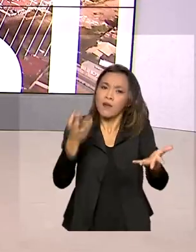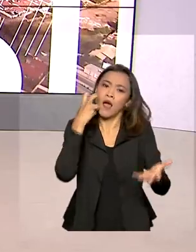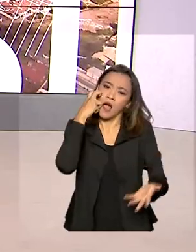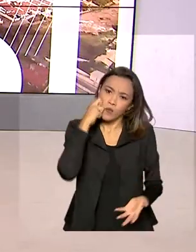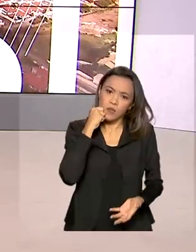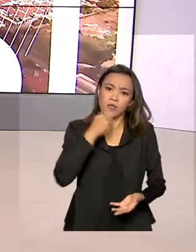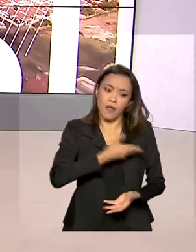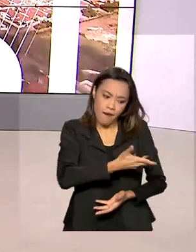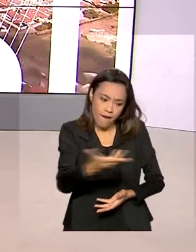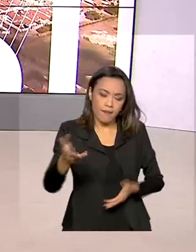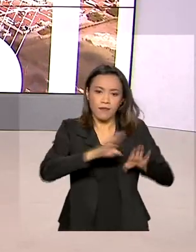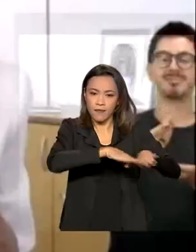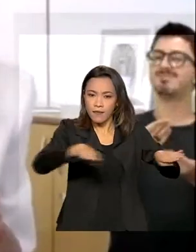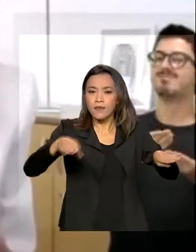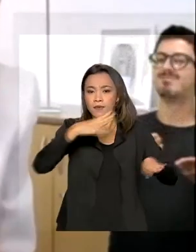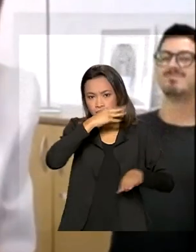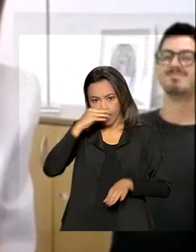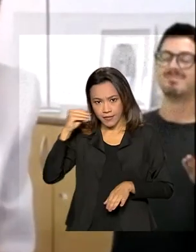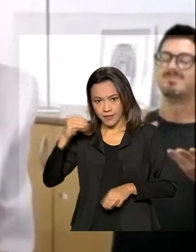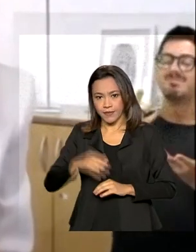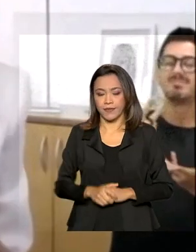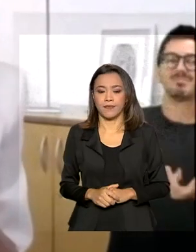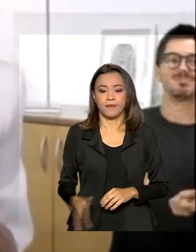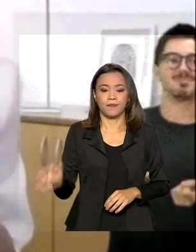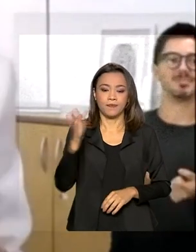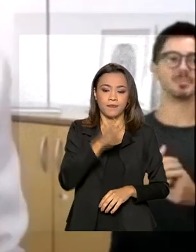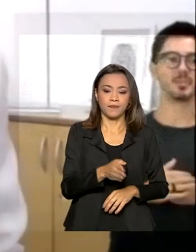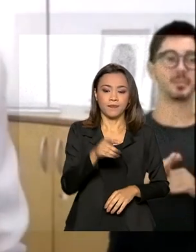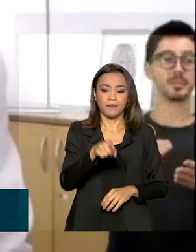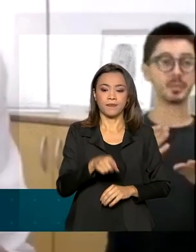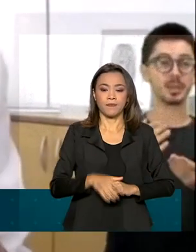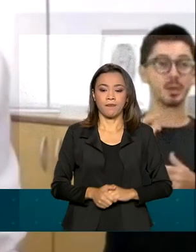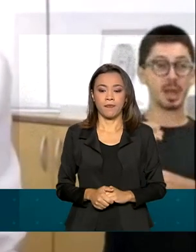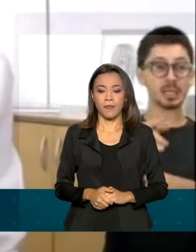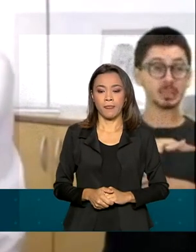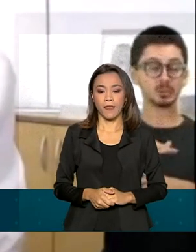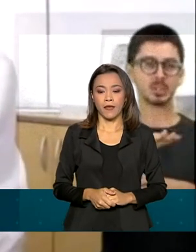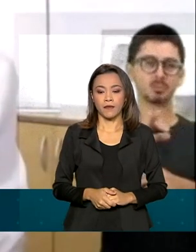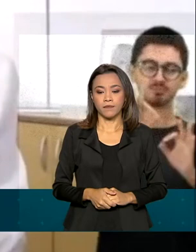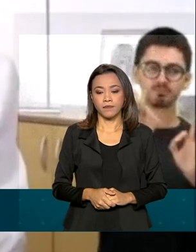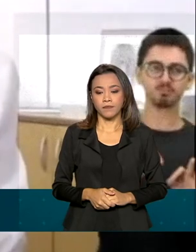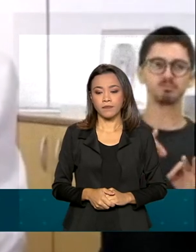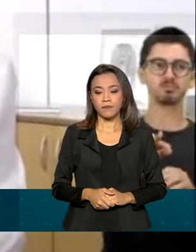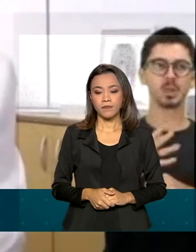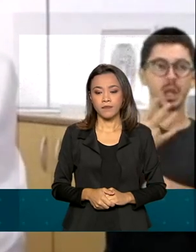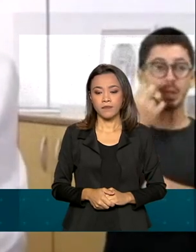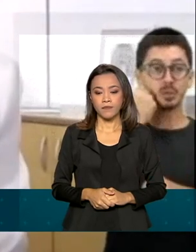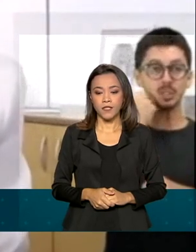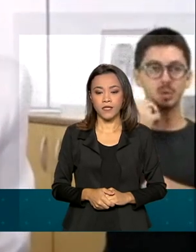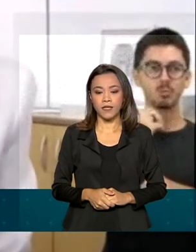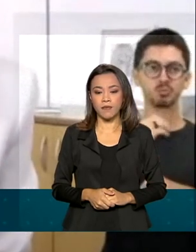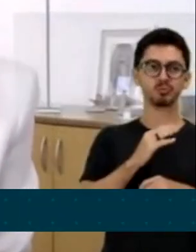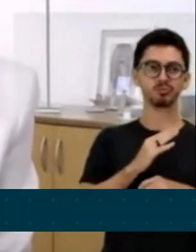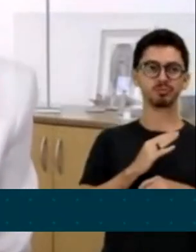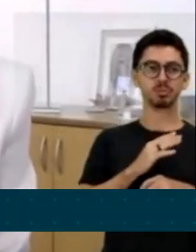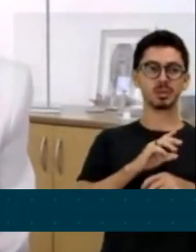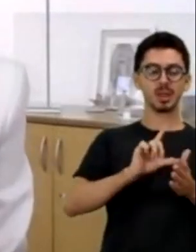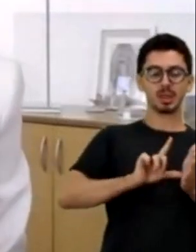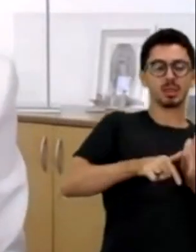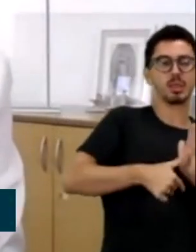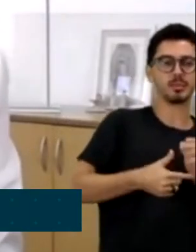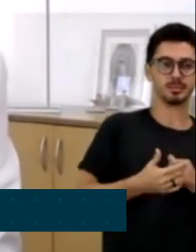crianças e adolescentes. Essa adoção necessária, ela se refere à adoção tardia, adoção de